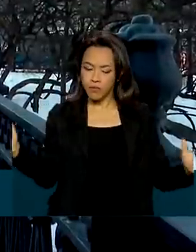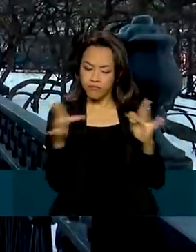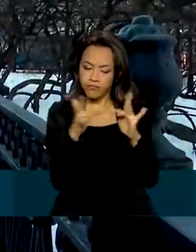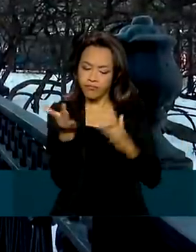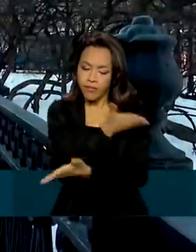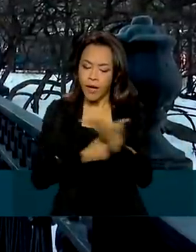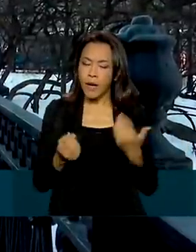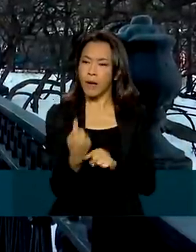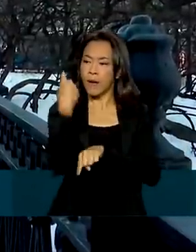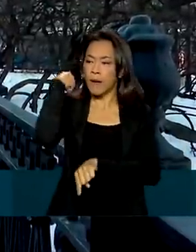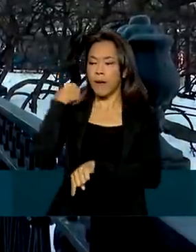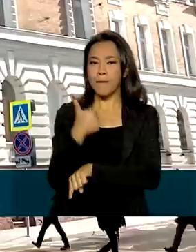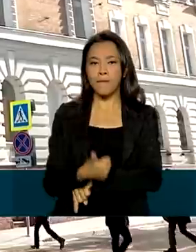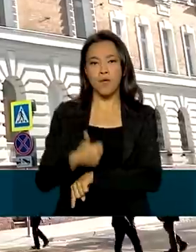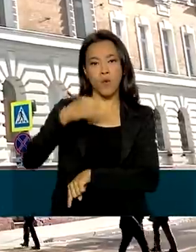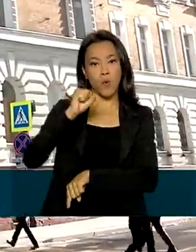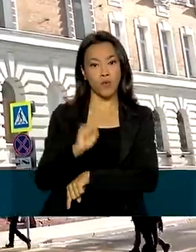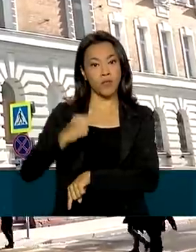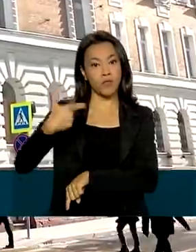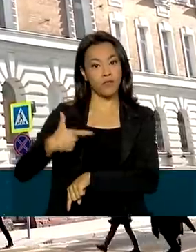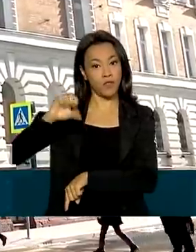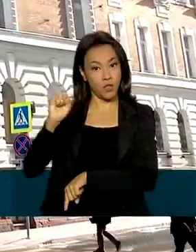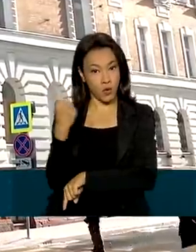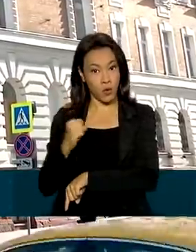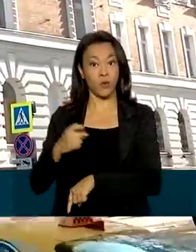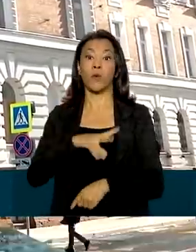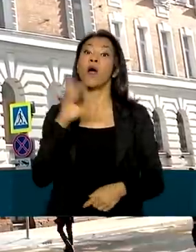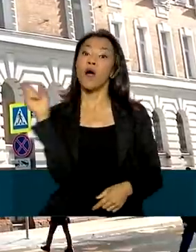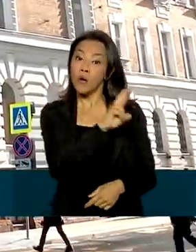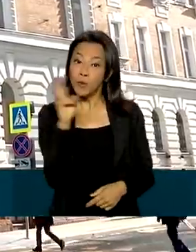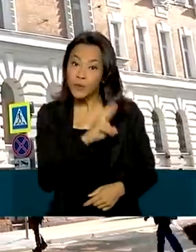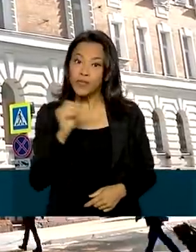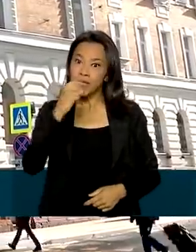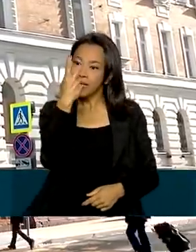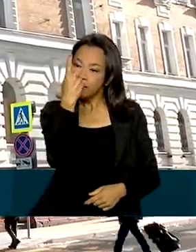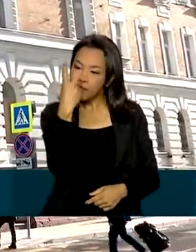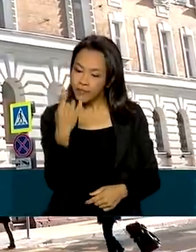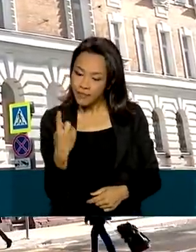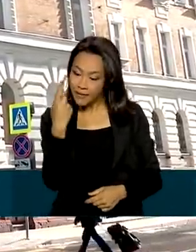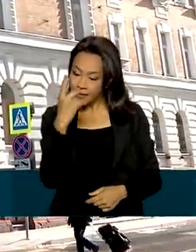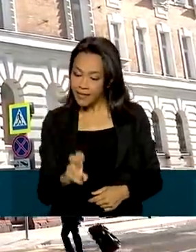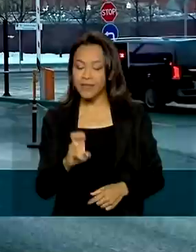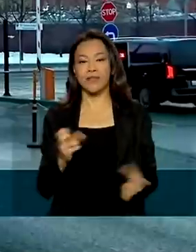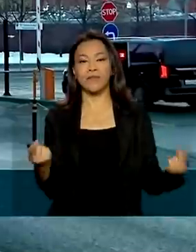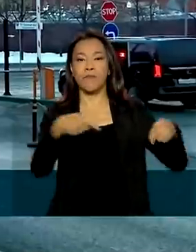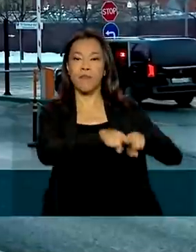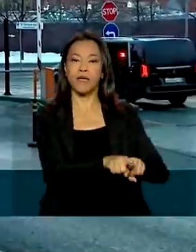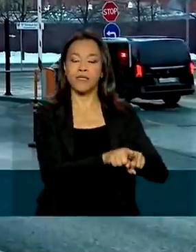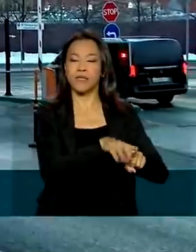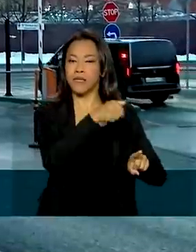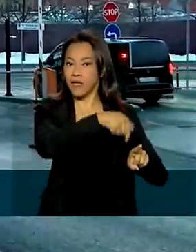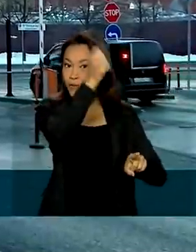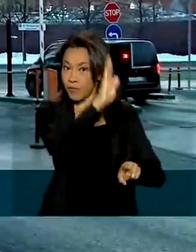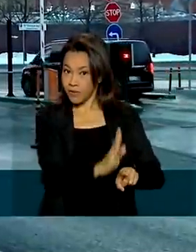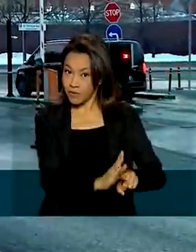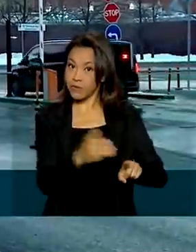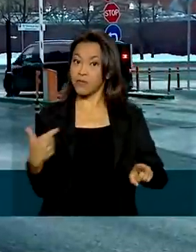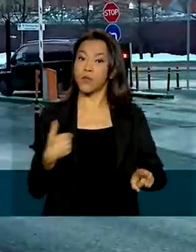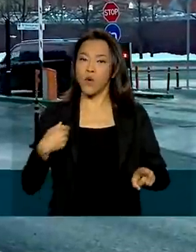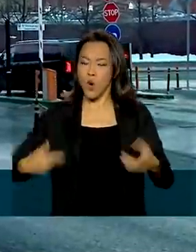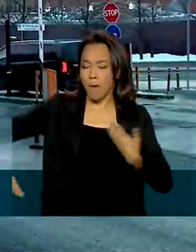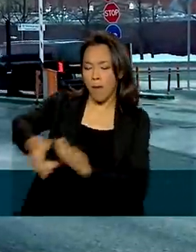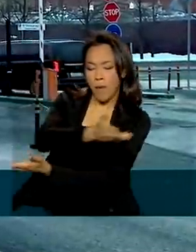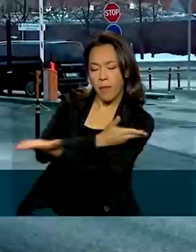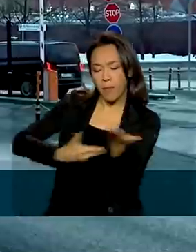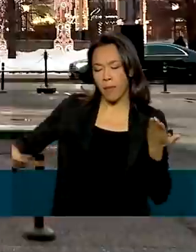1828. A Rússia é um dos 15 maiores parceiros comerciais do Brasil. O fluxo de negócios entre os dois